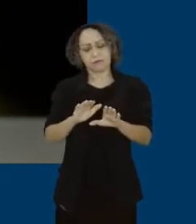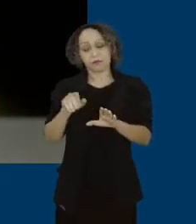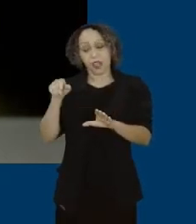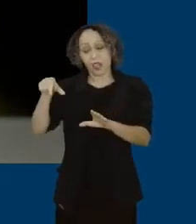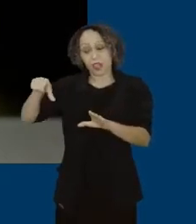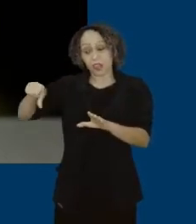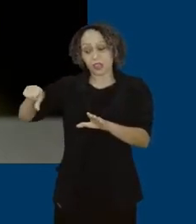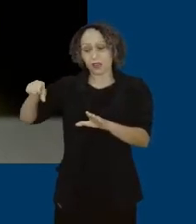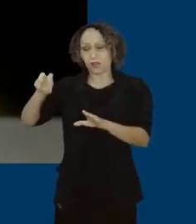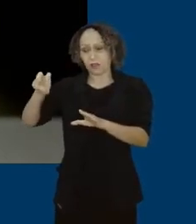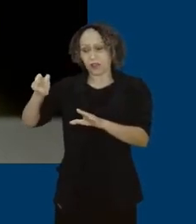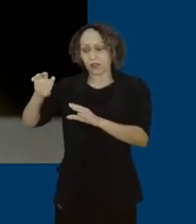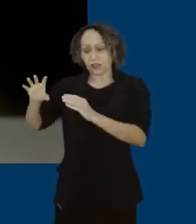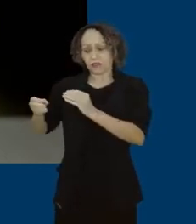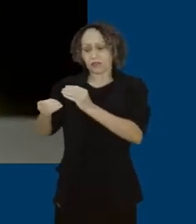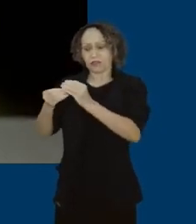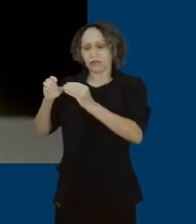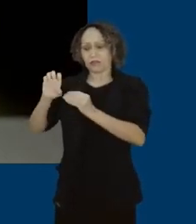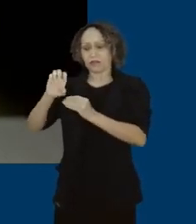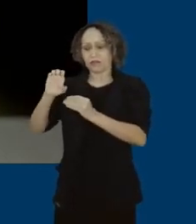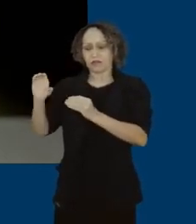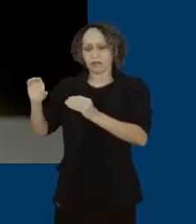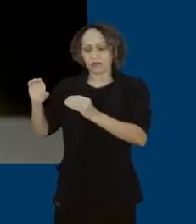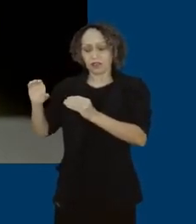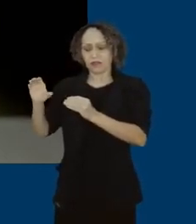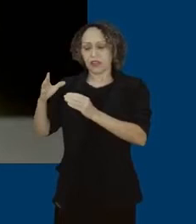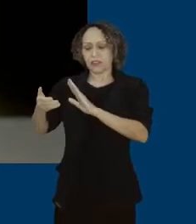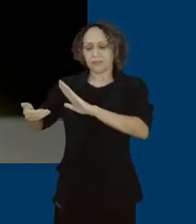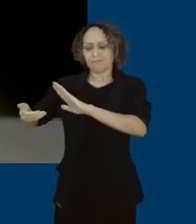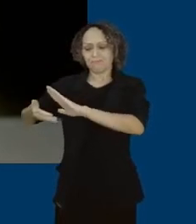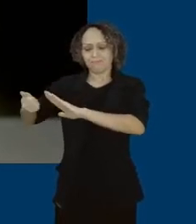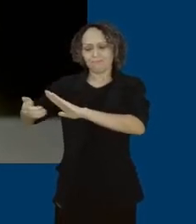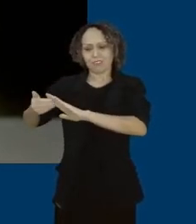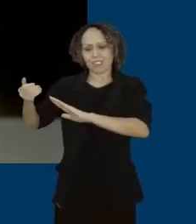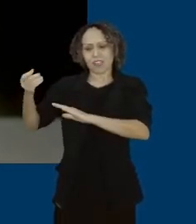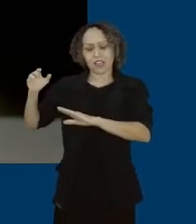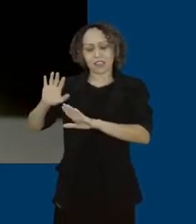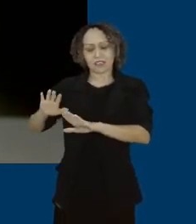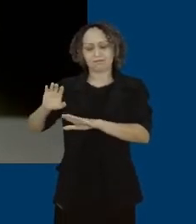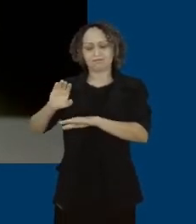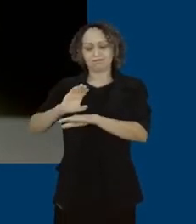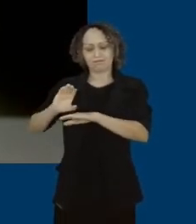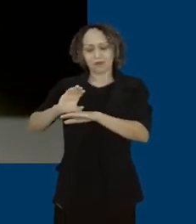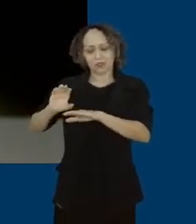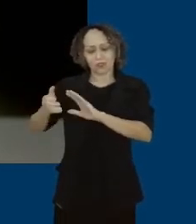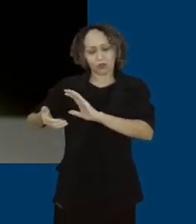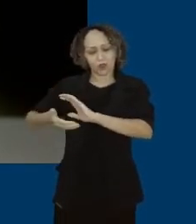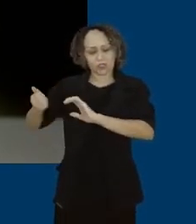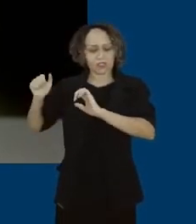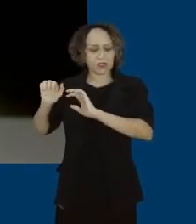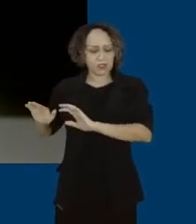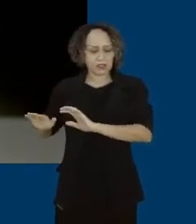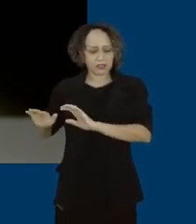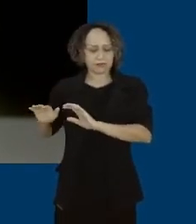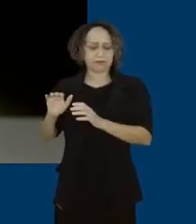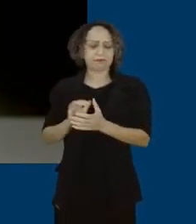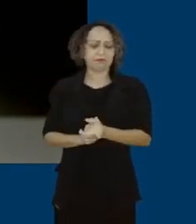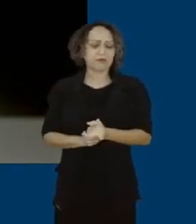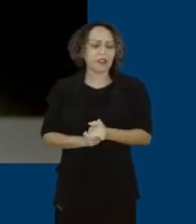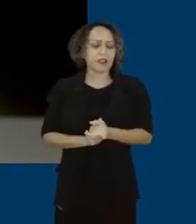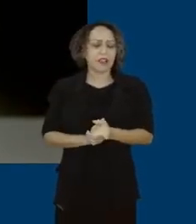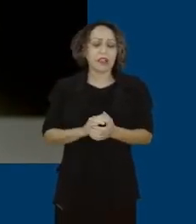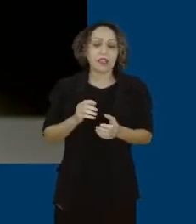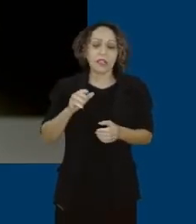seja retirada da Constituição e que o presidente Lula, ganhando as eleições, possa reinvestir na educação. Então,